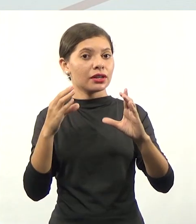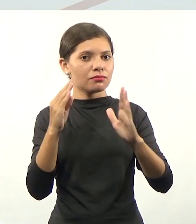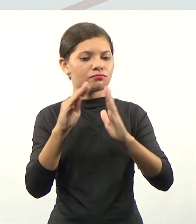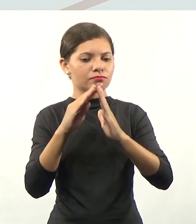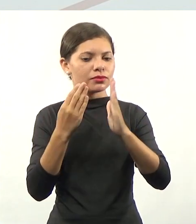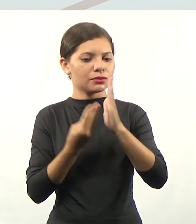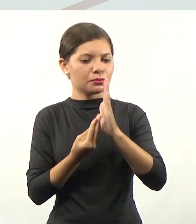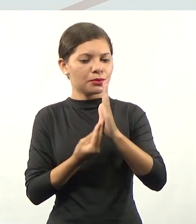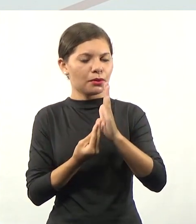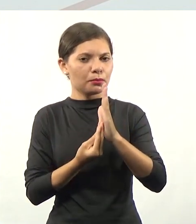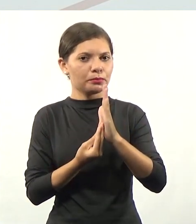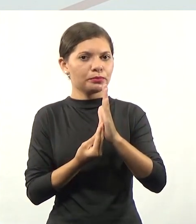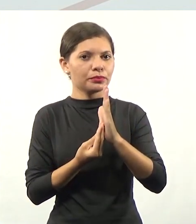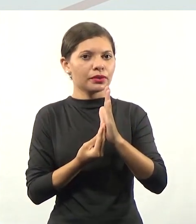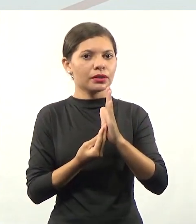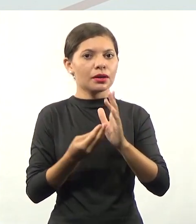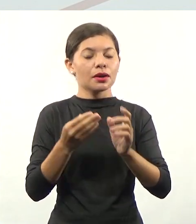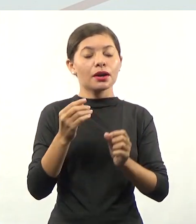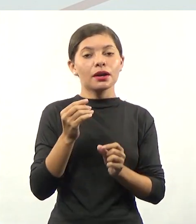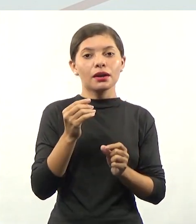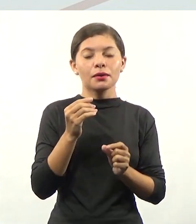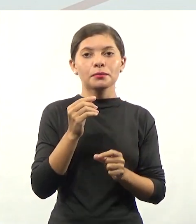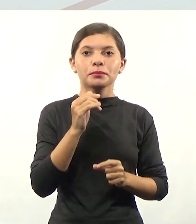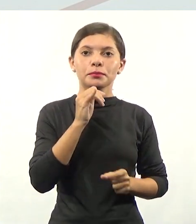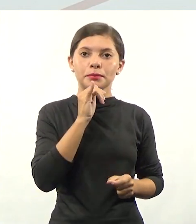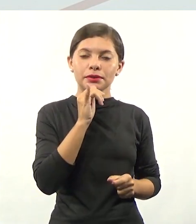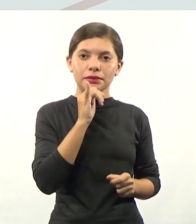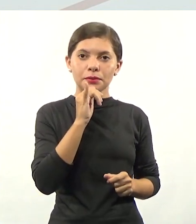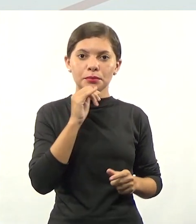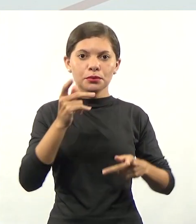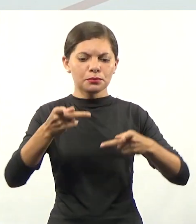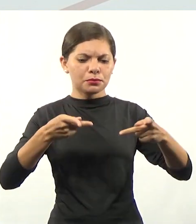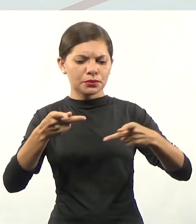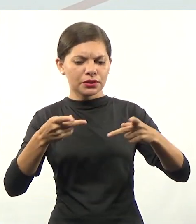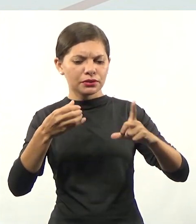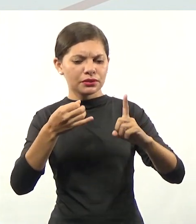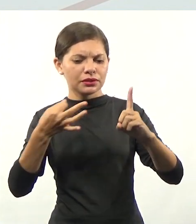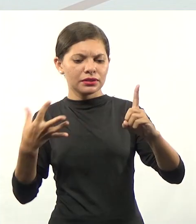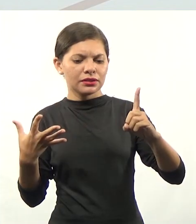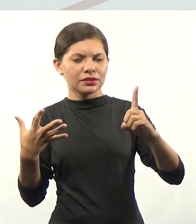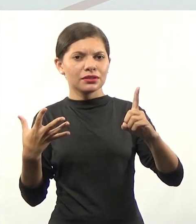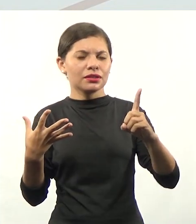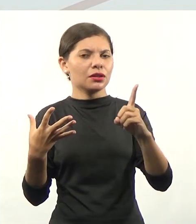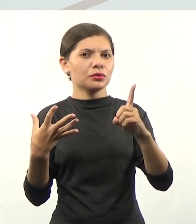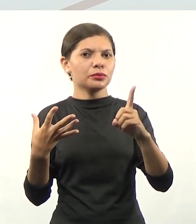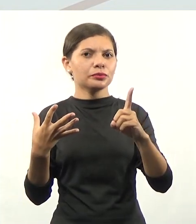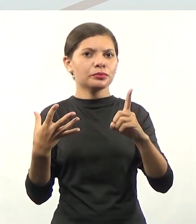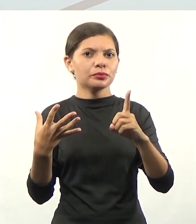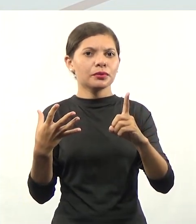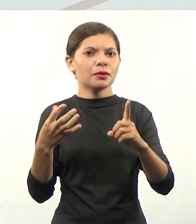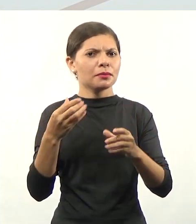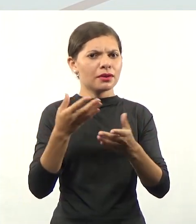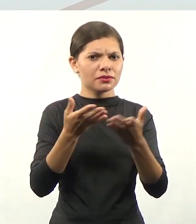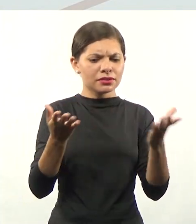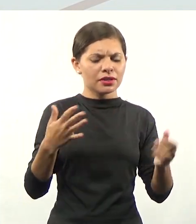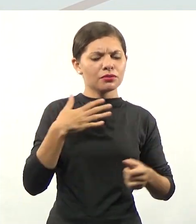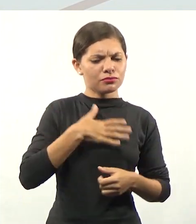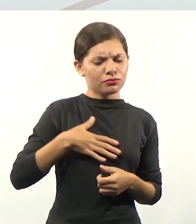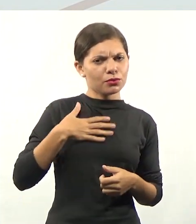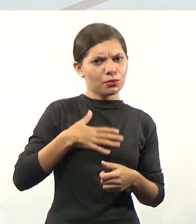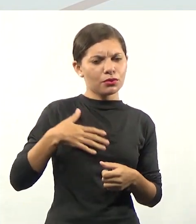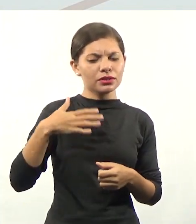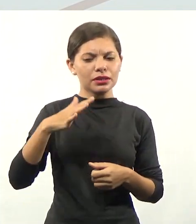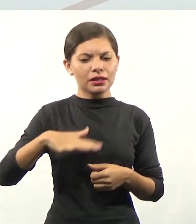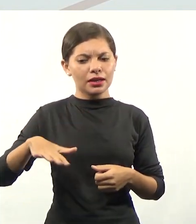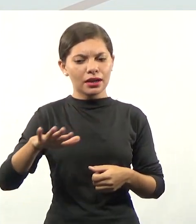comunidade. E aí, não faz parte, por exemplo, do projeto de extensão do curso de pedagogia. Mas você gosta aí